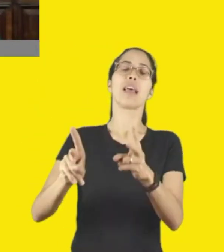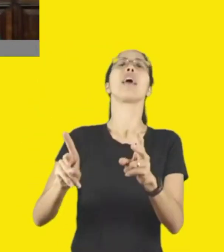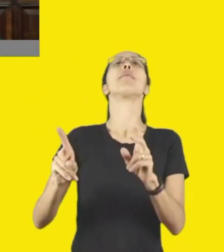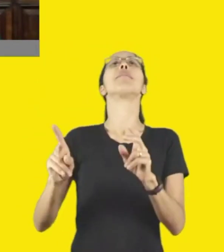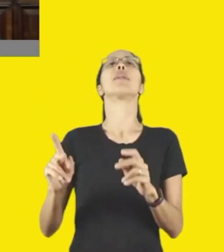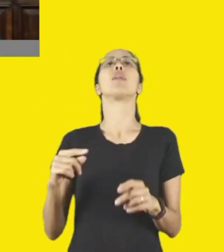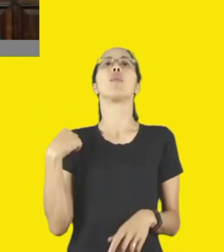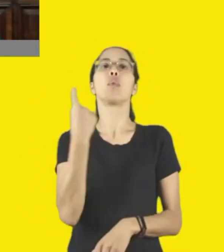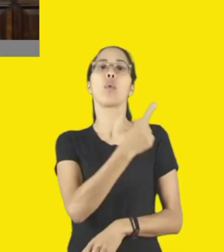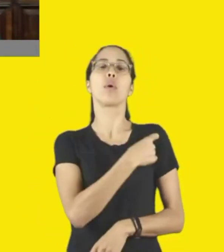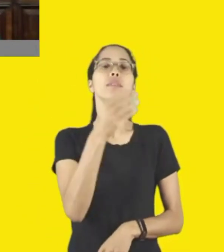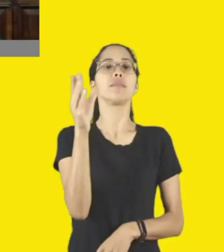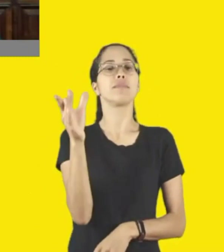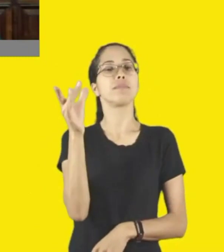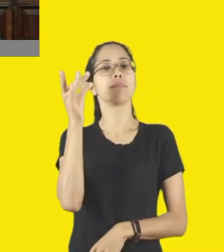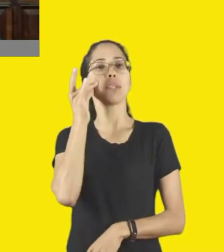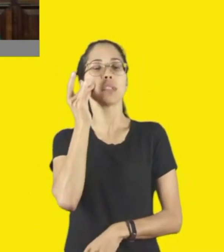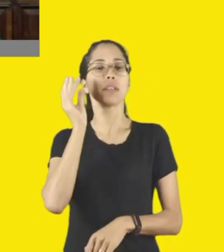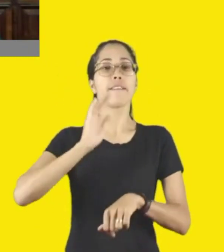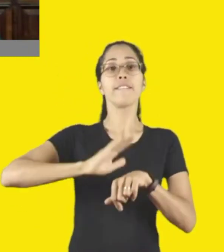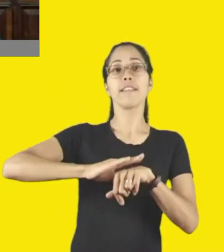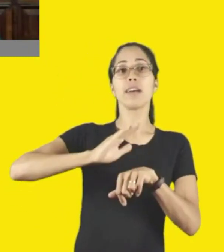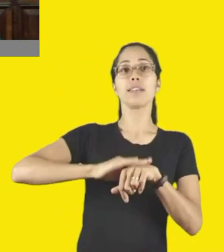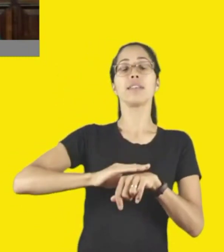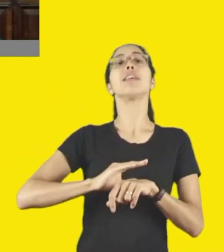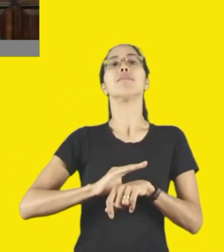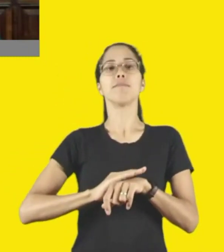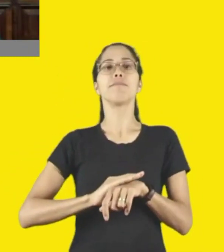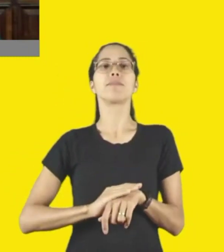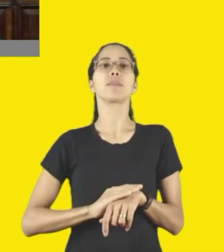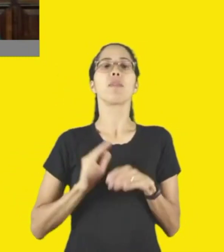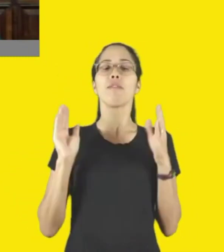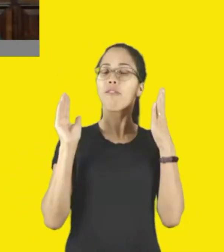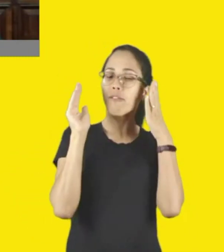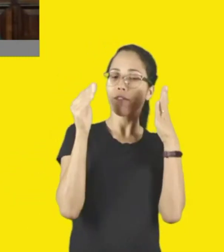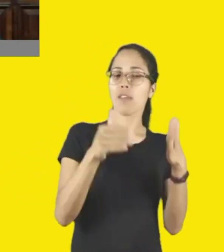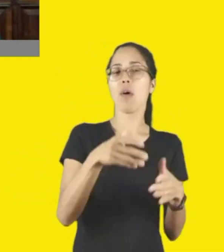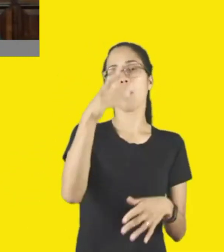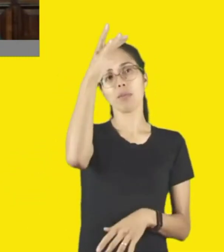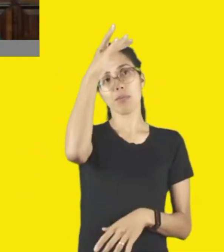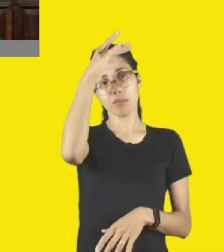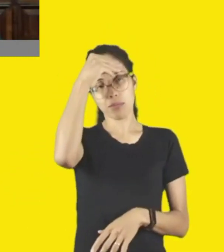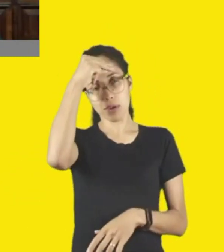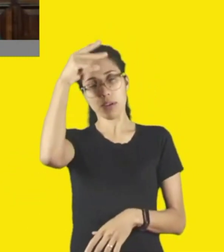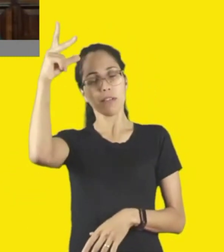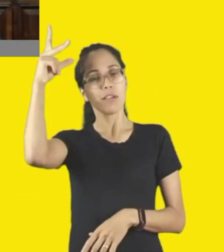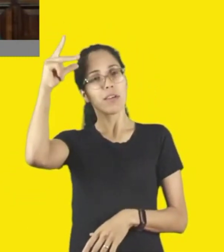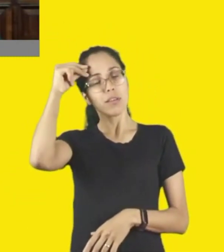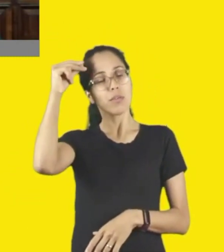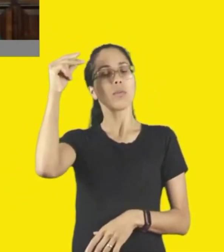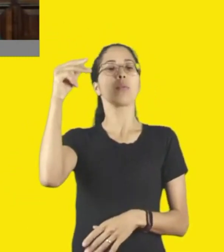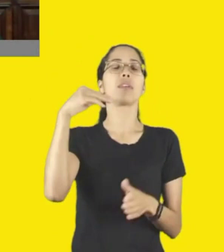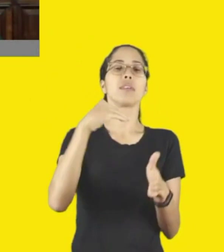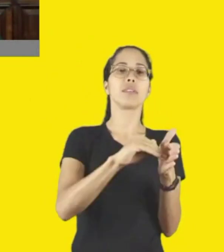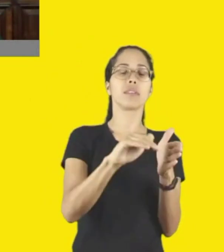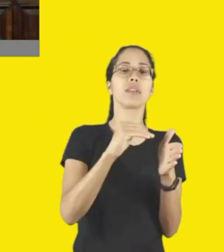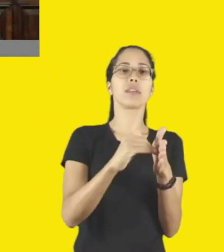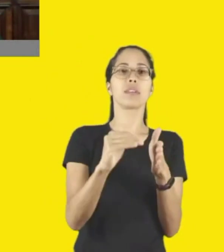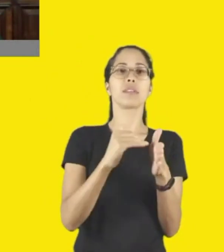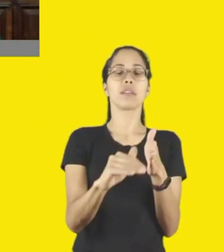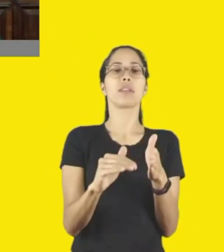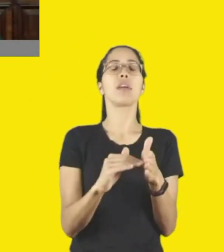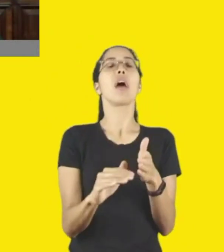presentes com as ações que também serão previstas por essas prefeituras, por essas secretarias, para que possamos dar